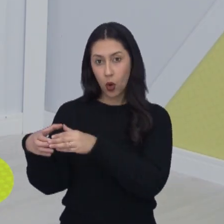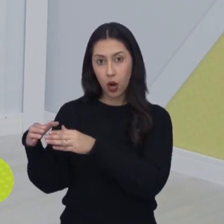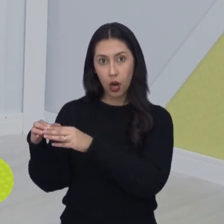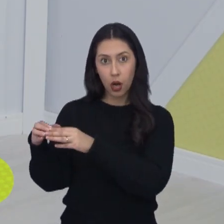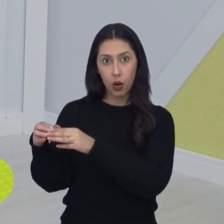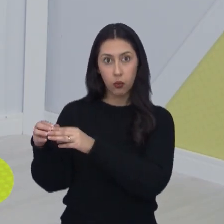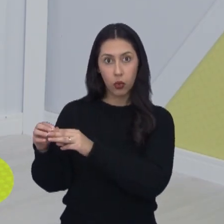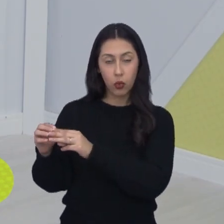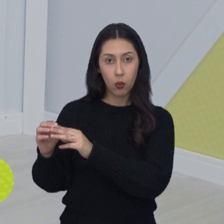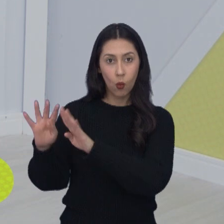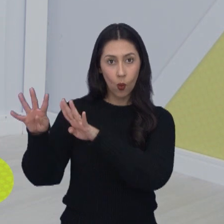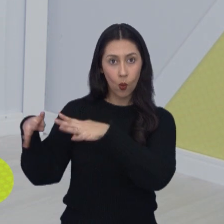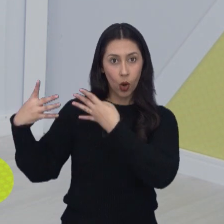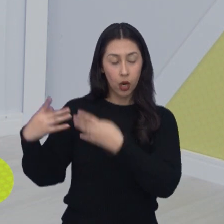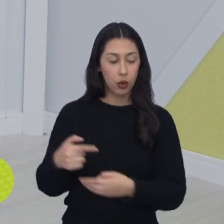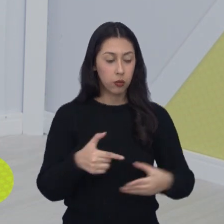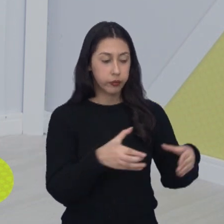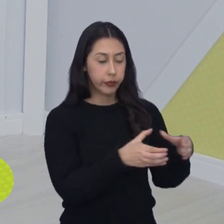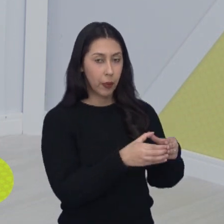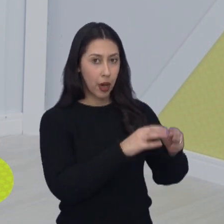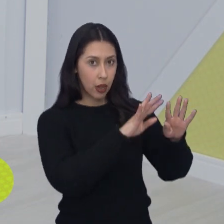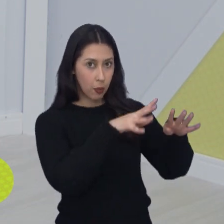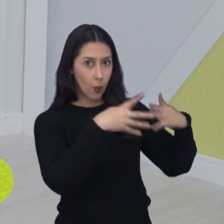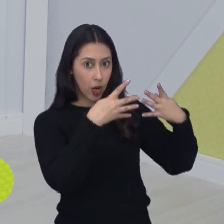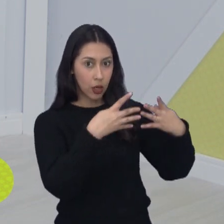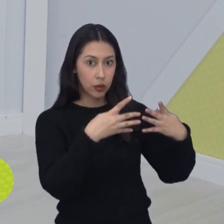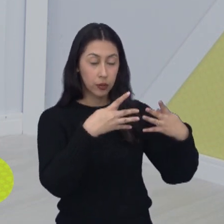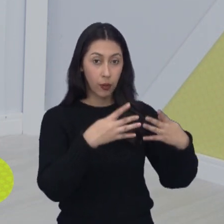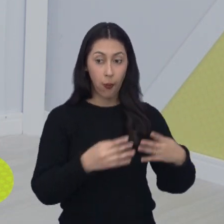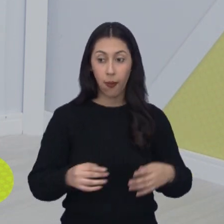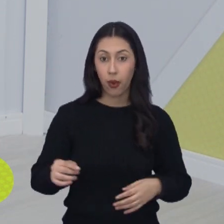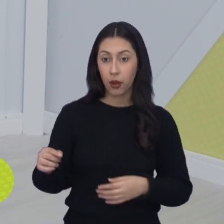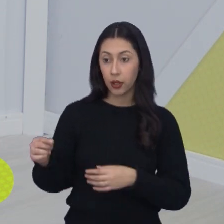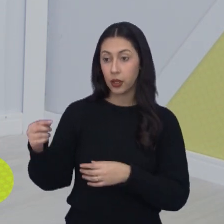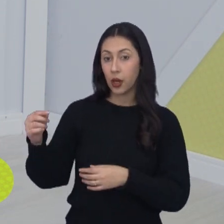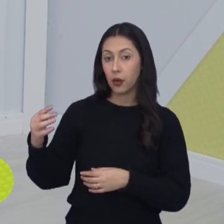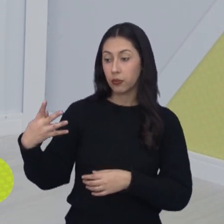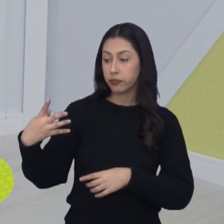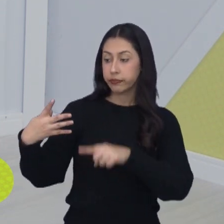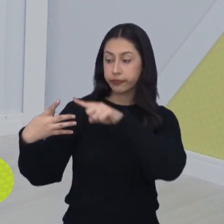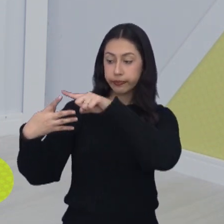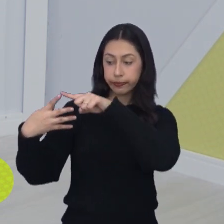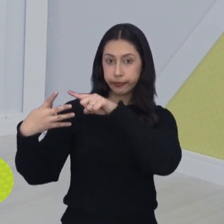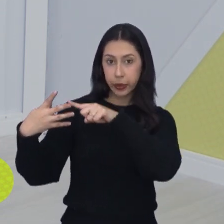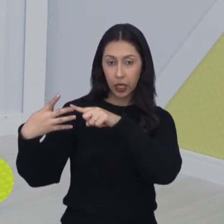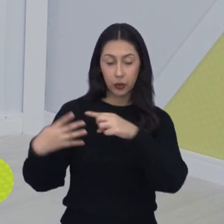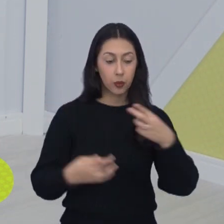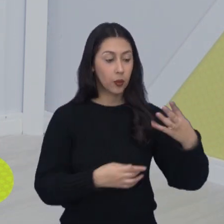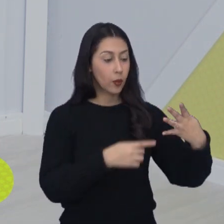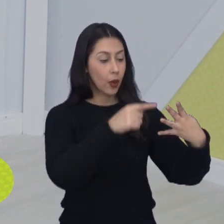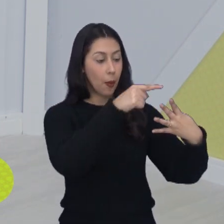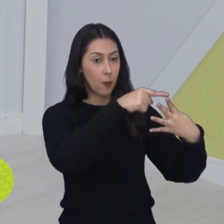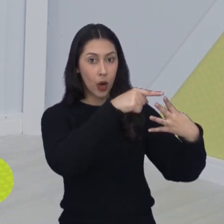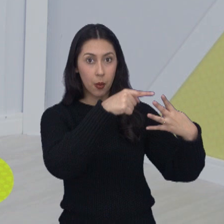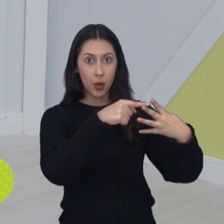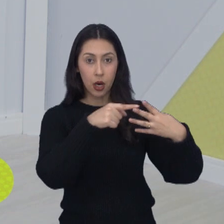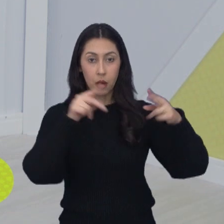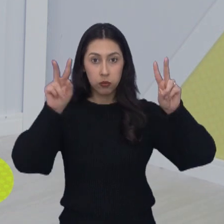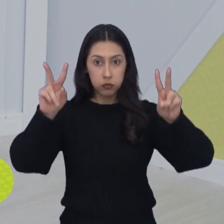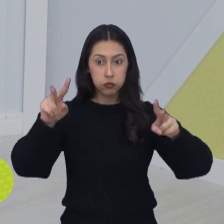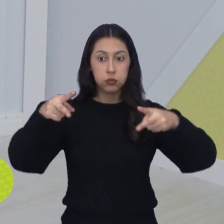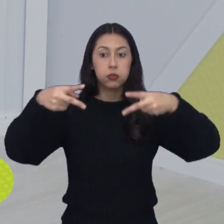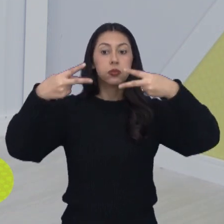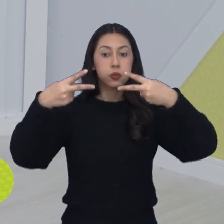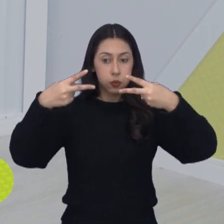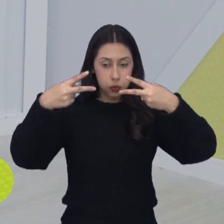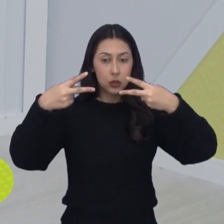vez dentro dos seus grupos Primeiro e segundo colocado do grupo D Primeiro e segundo colocado do grupo C, eles se enfrentam lá na